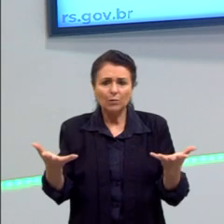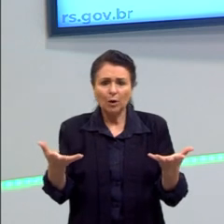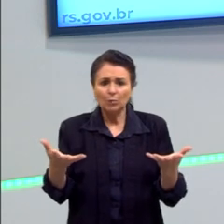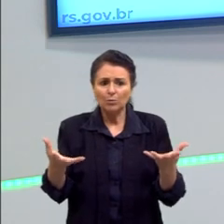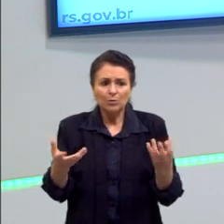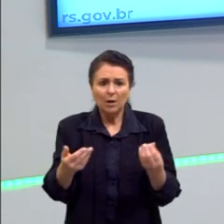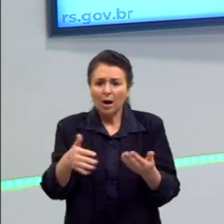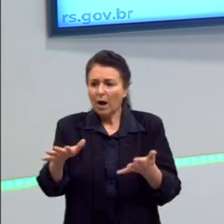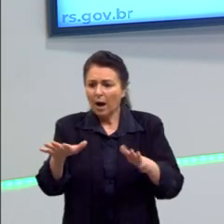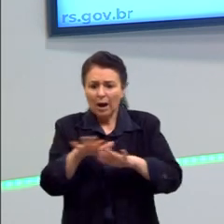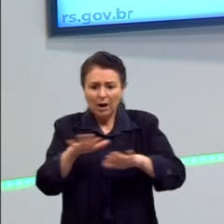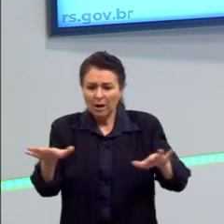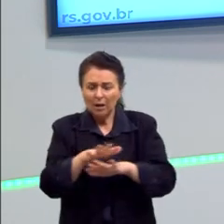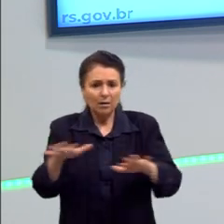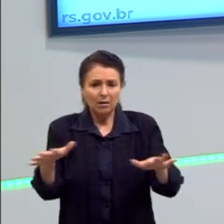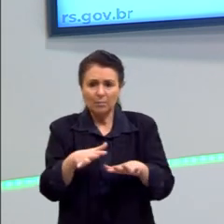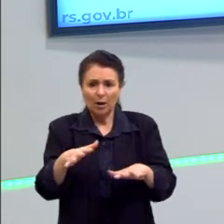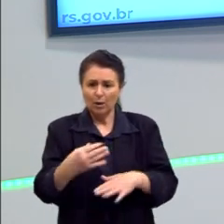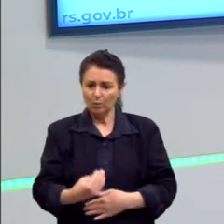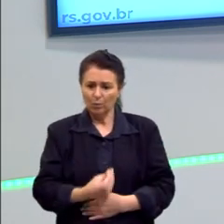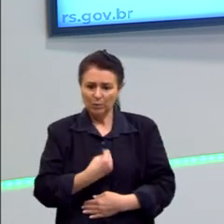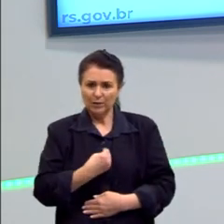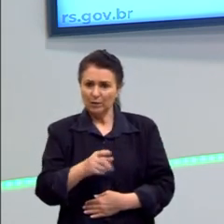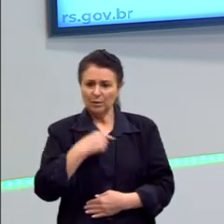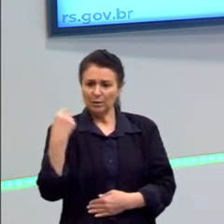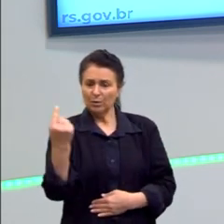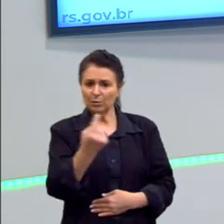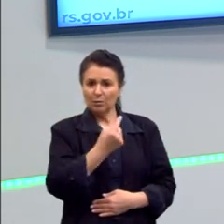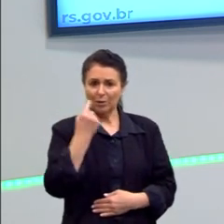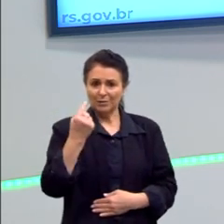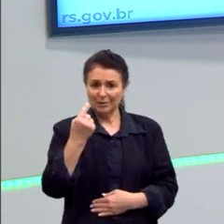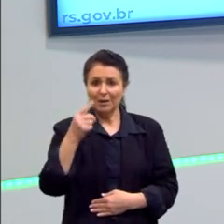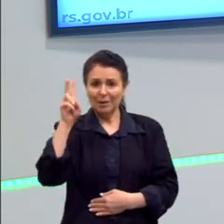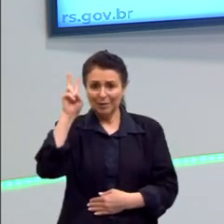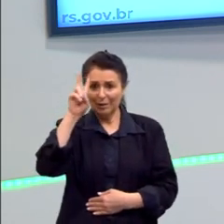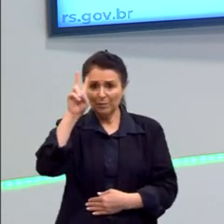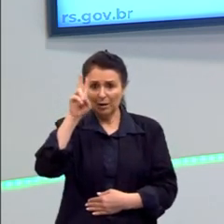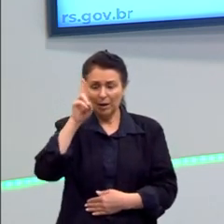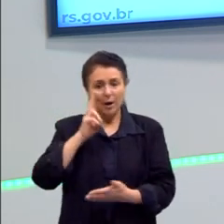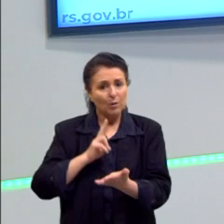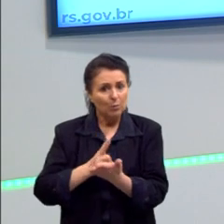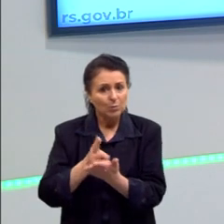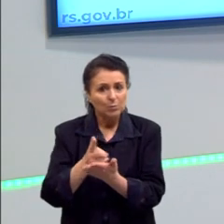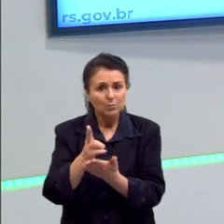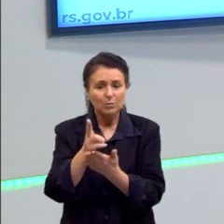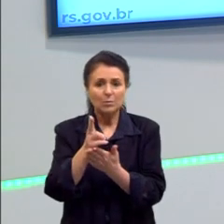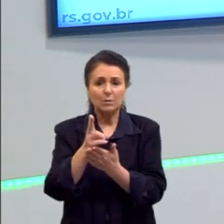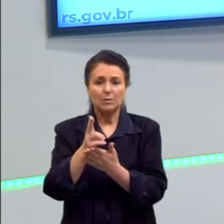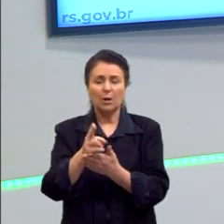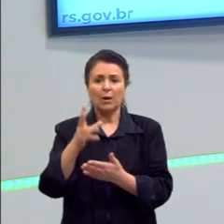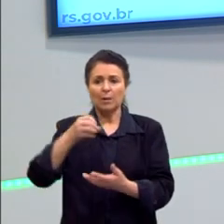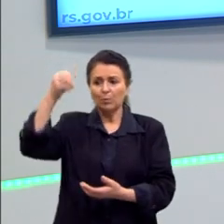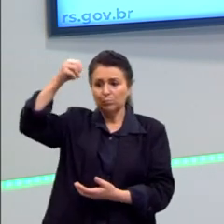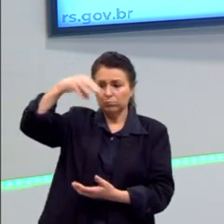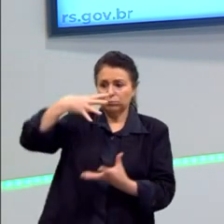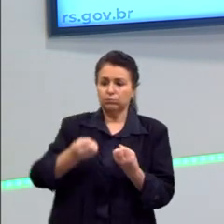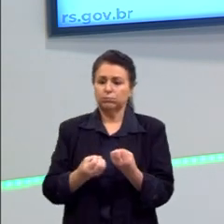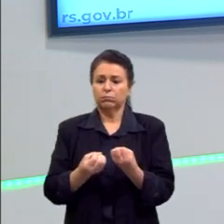Lembro da nossa última aula sobre a questão da contracultura. É uma questão de manutenção. A bomba atômica, etc.